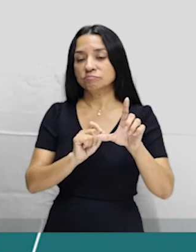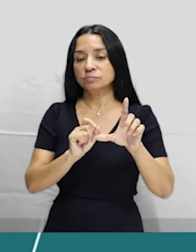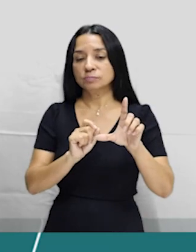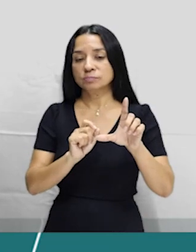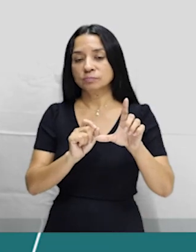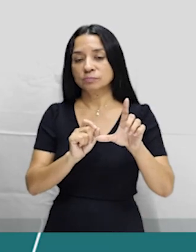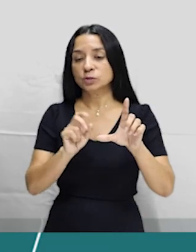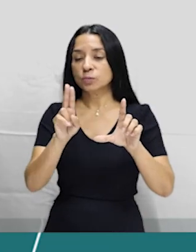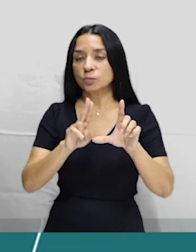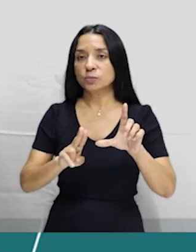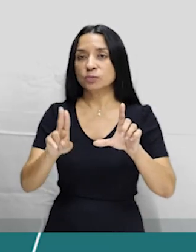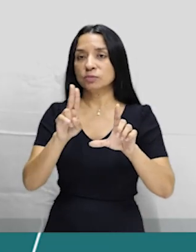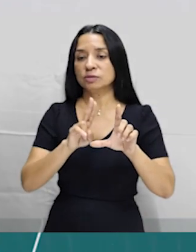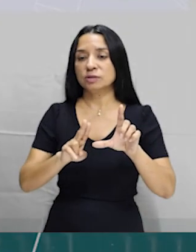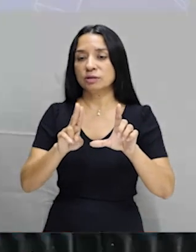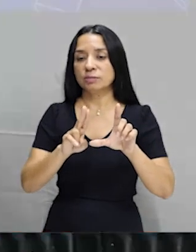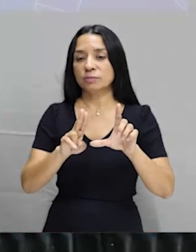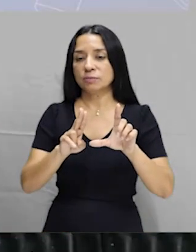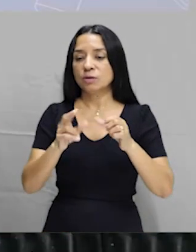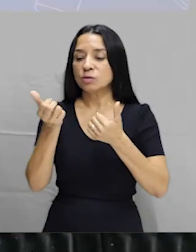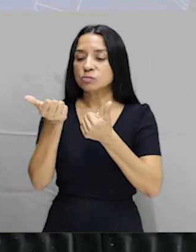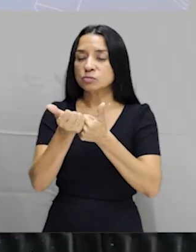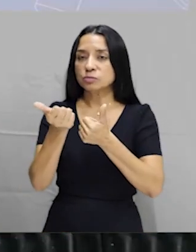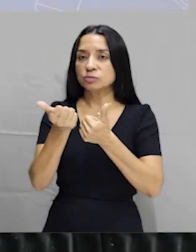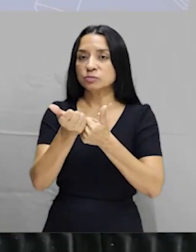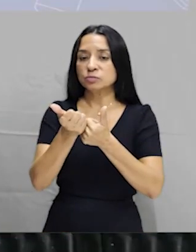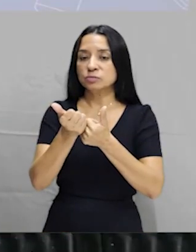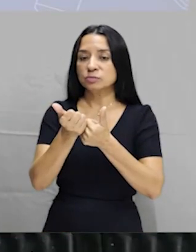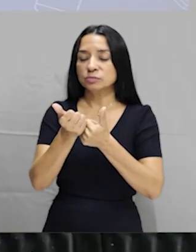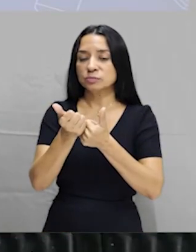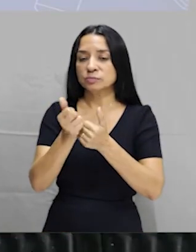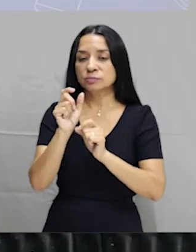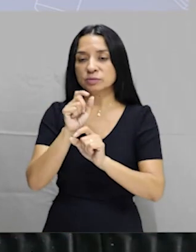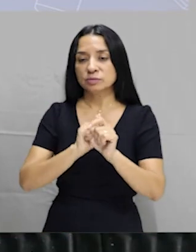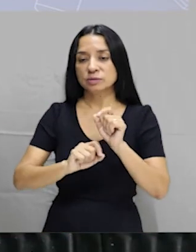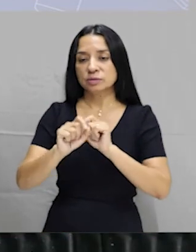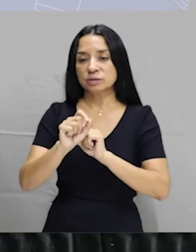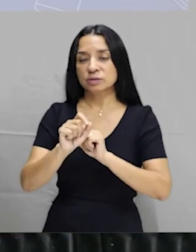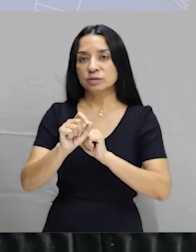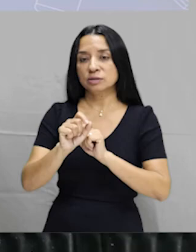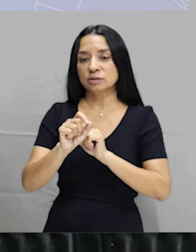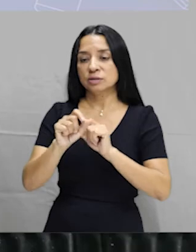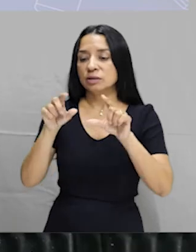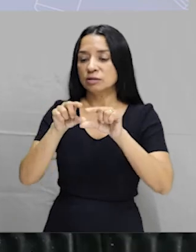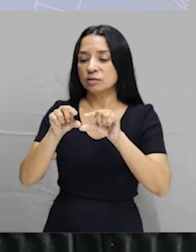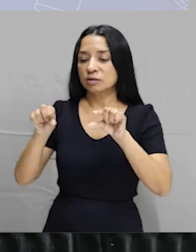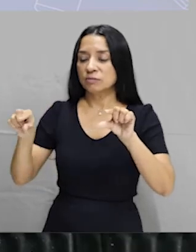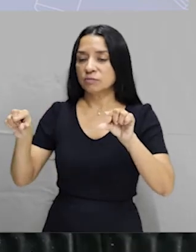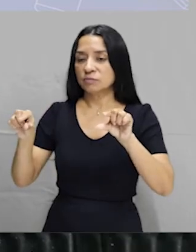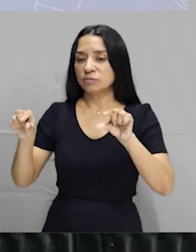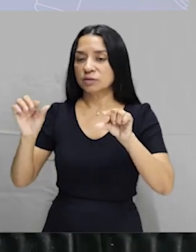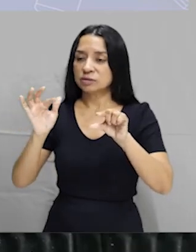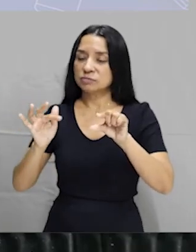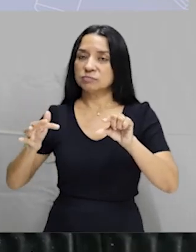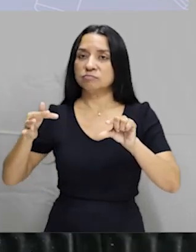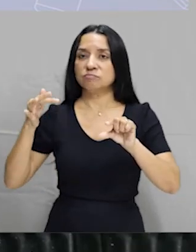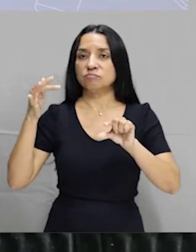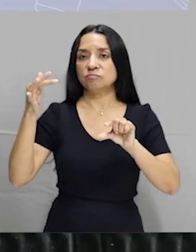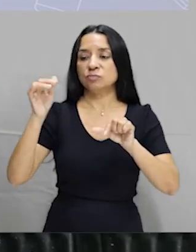utilizar para substituir, para que essa minha frase vá para o futuro.